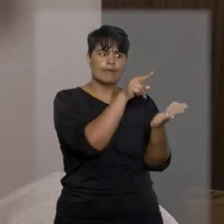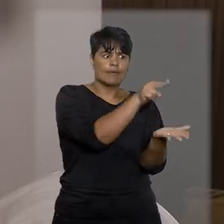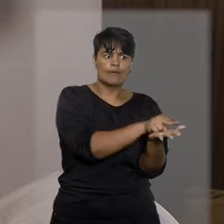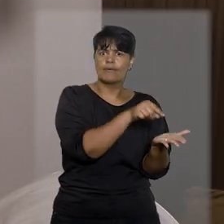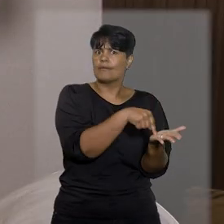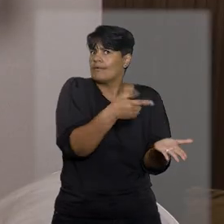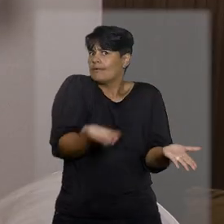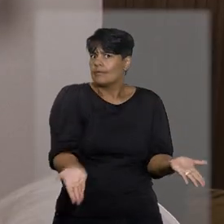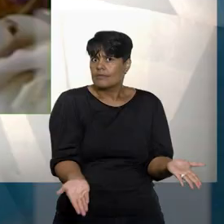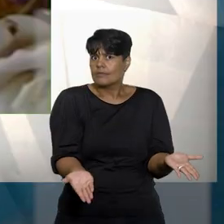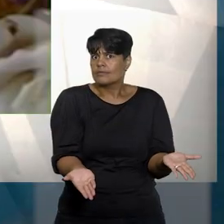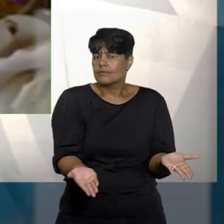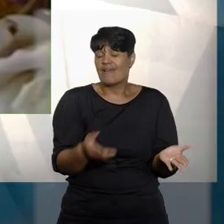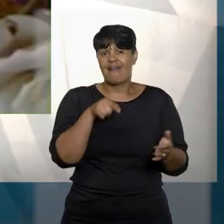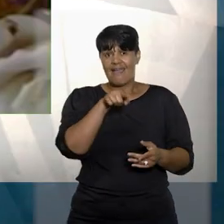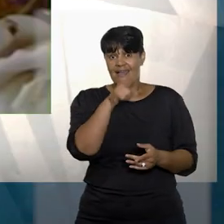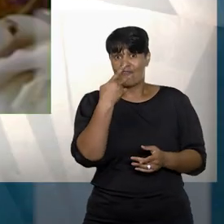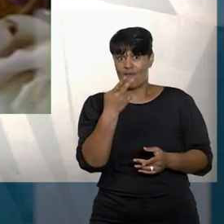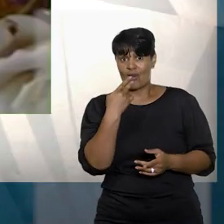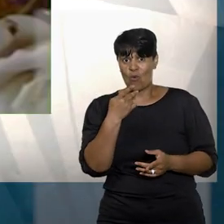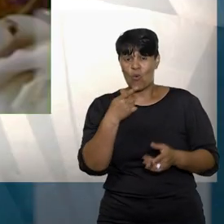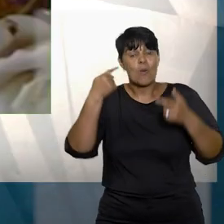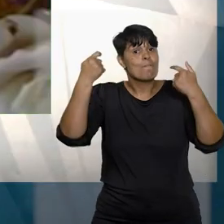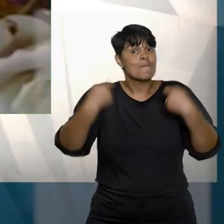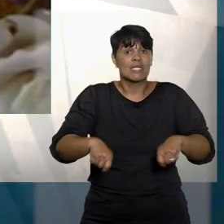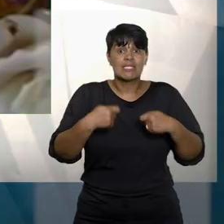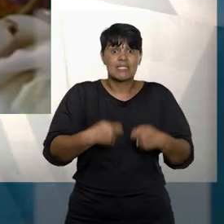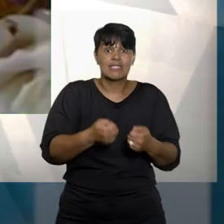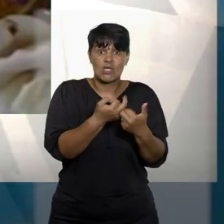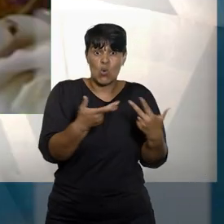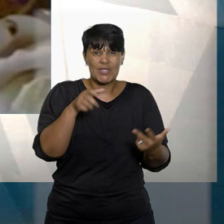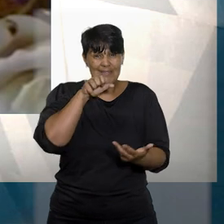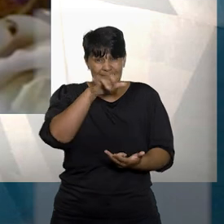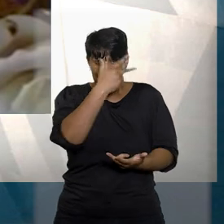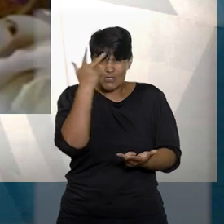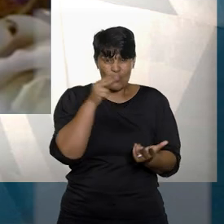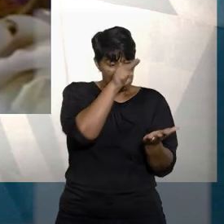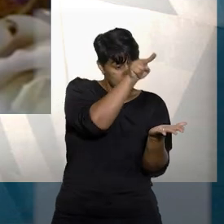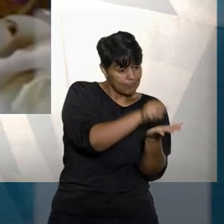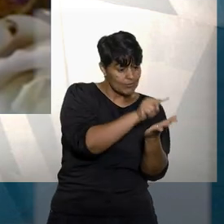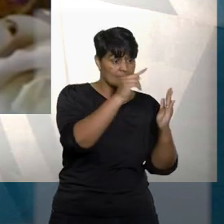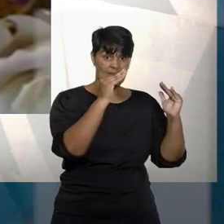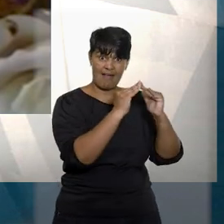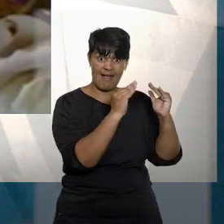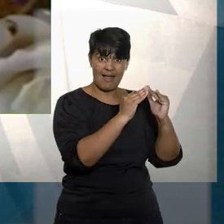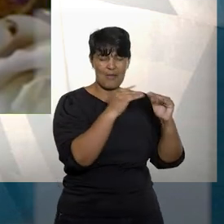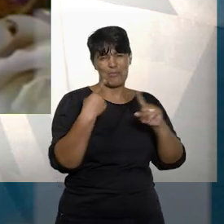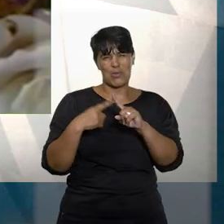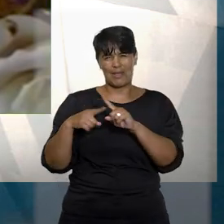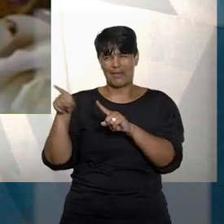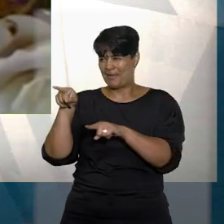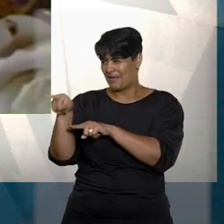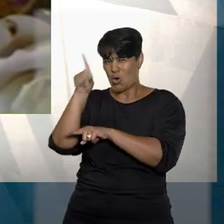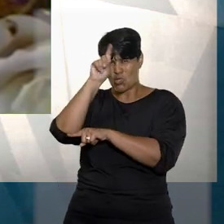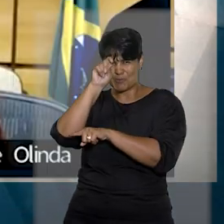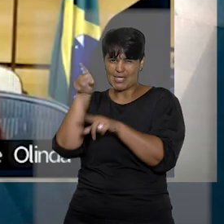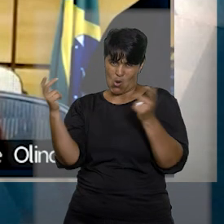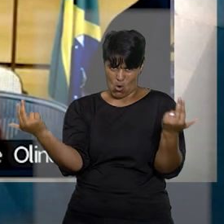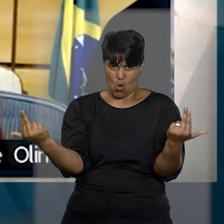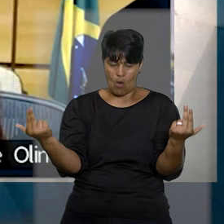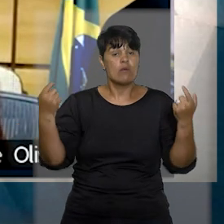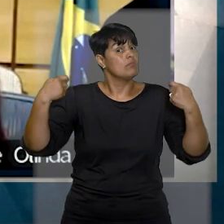internação hospitalar. Para ela, a cobertura de internação domiciliar em substituição à hospitalar